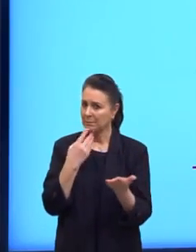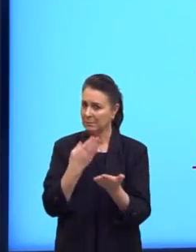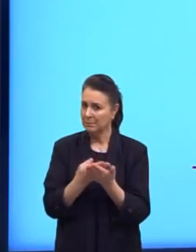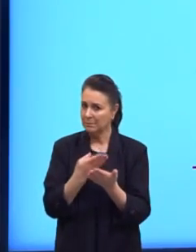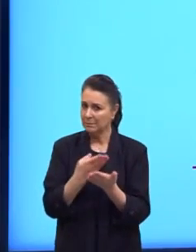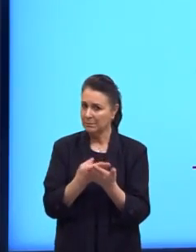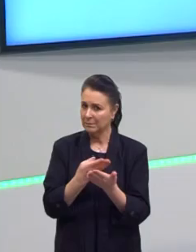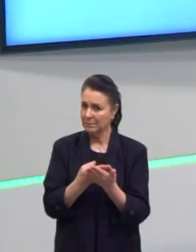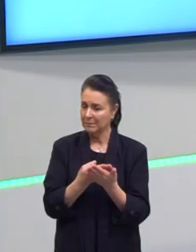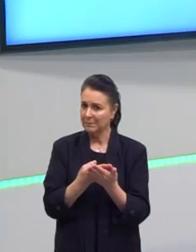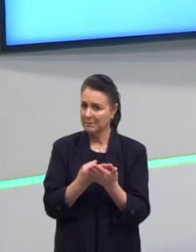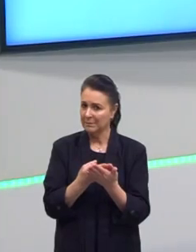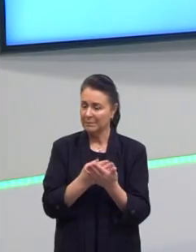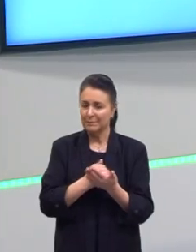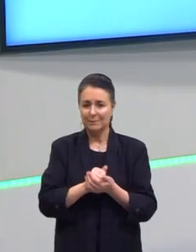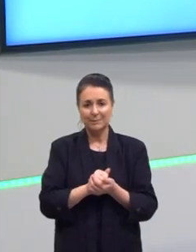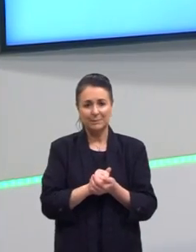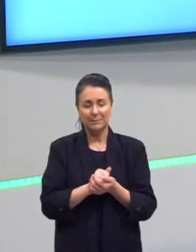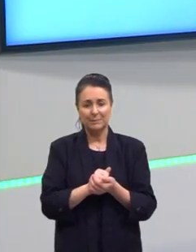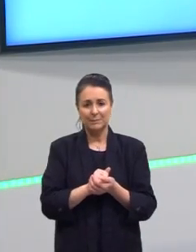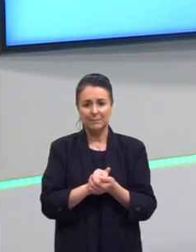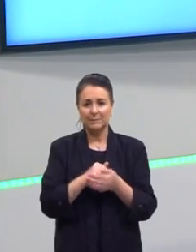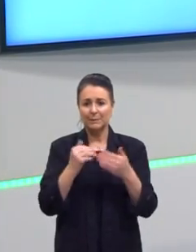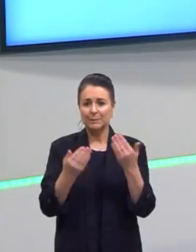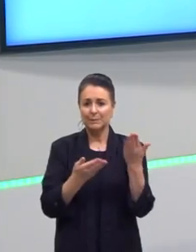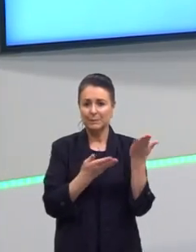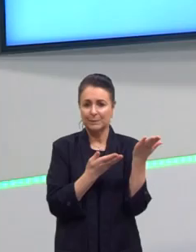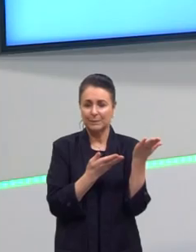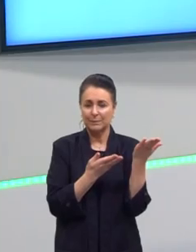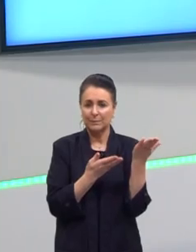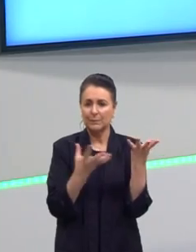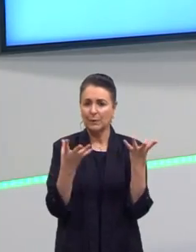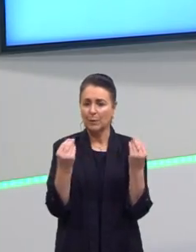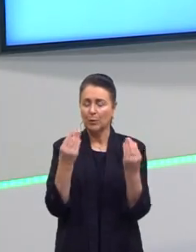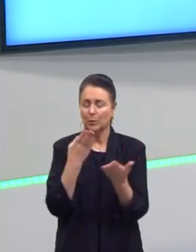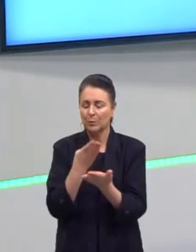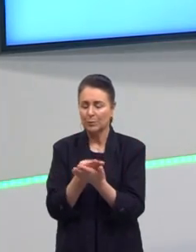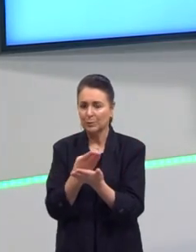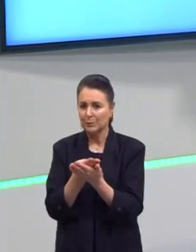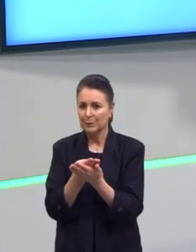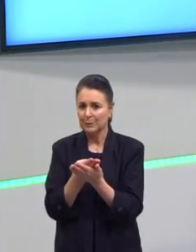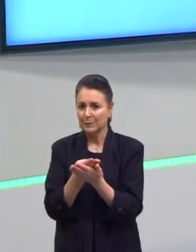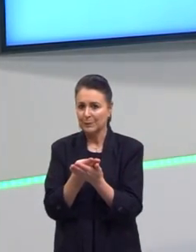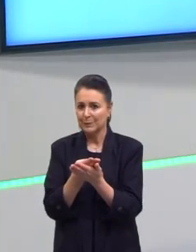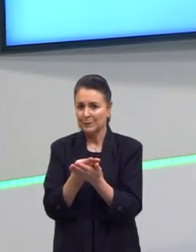research aqui, mas ali está studies. Several studies, muitos estudos, ó.